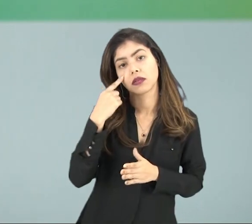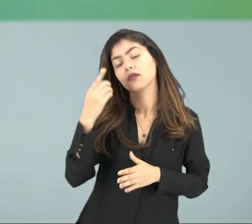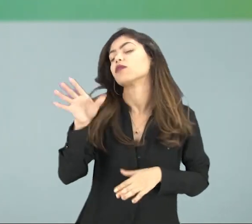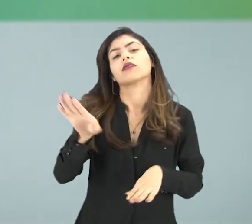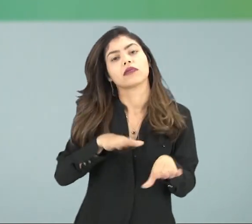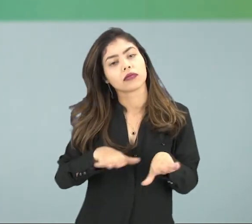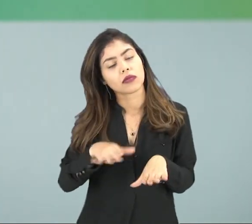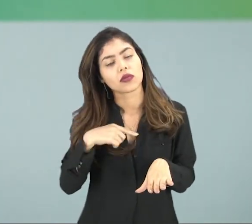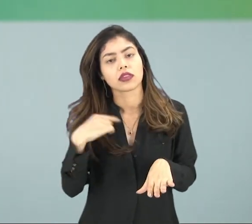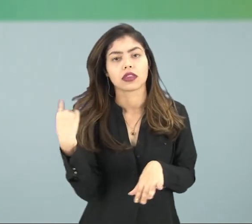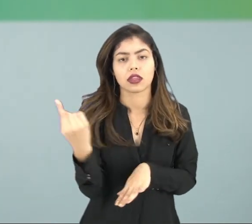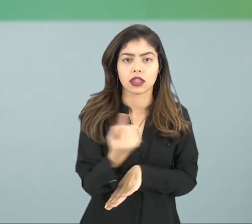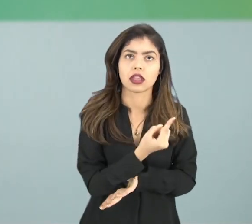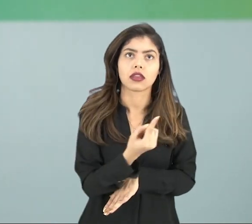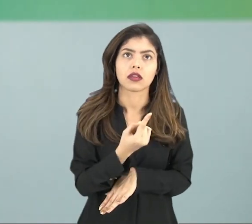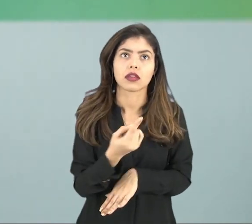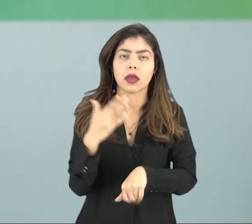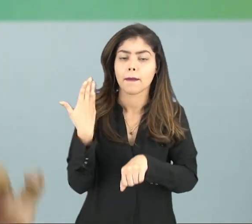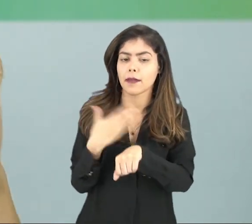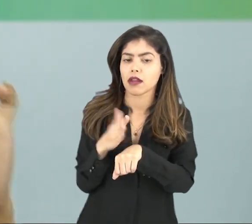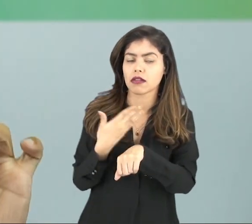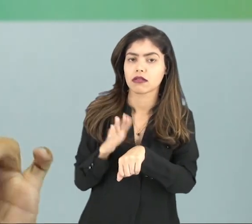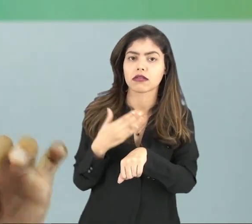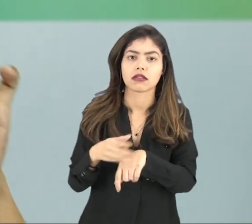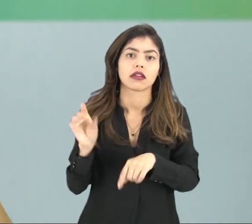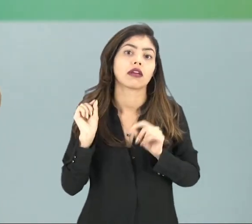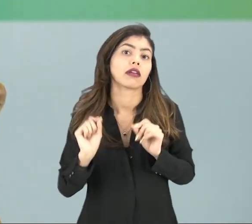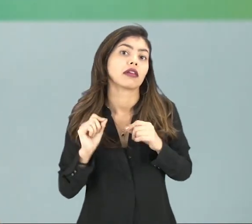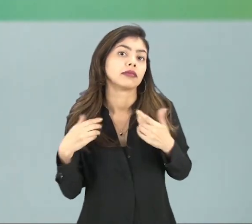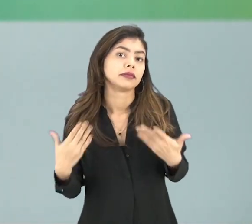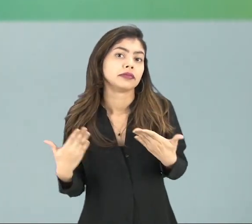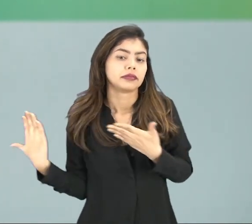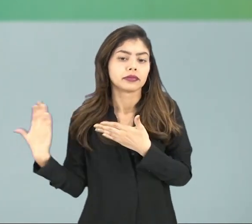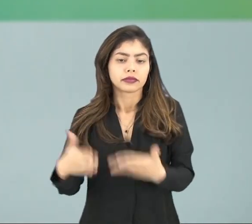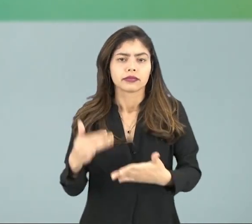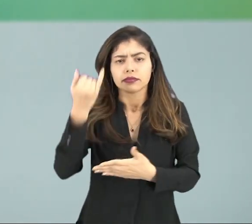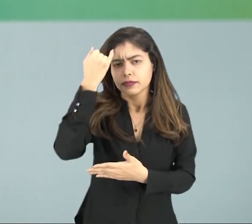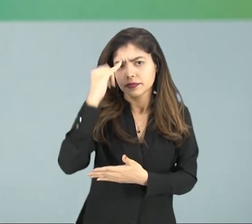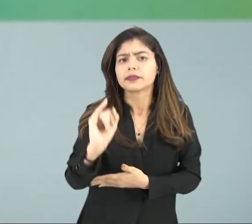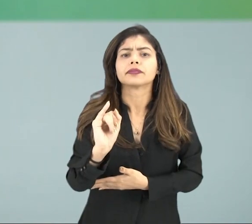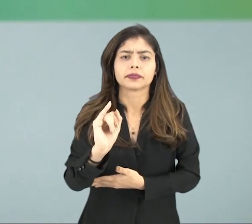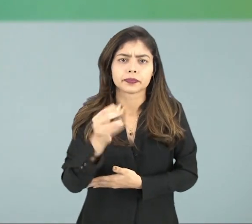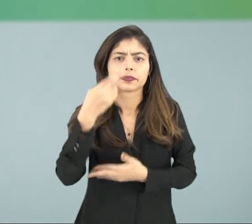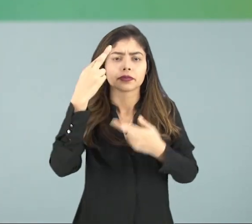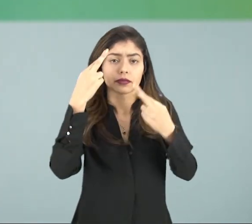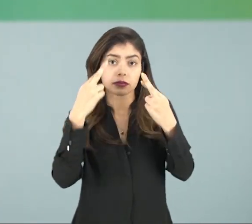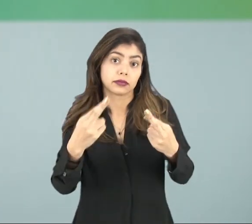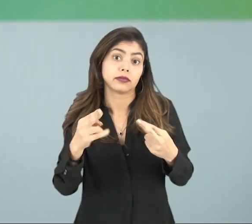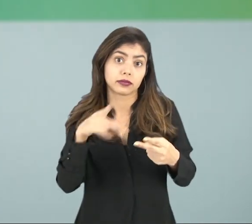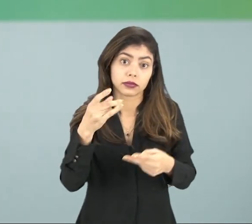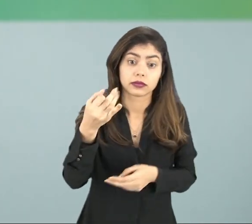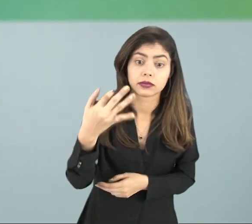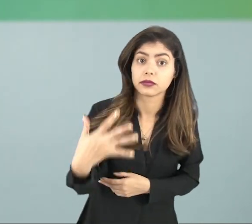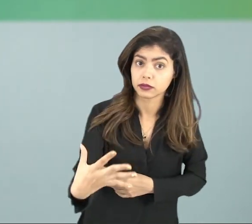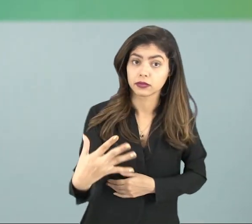nós temos práticas sustentáveis, nós chegamos a essa ideia a respeito do